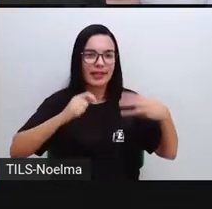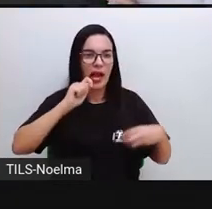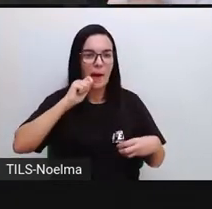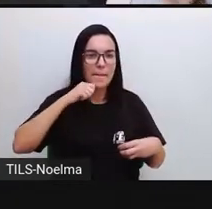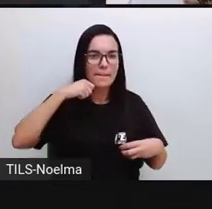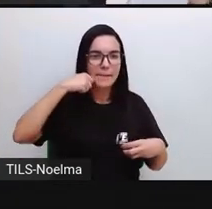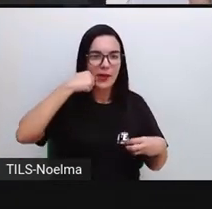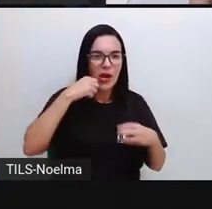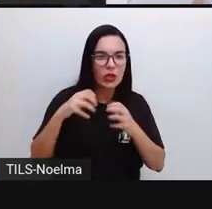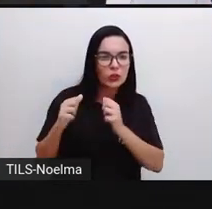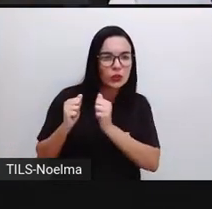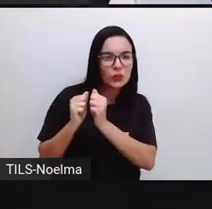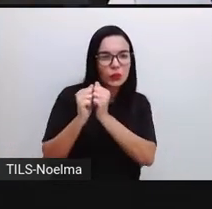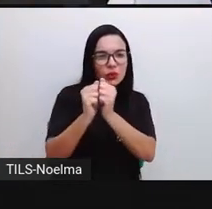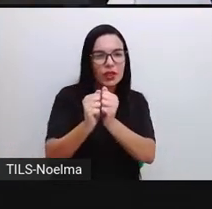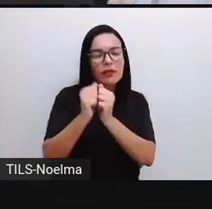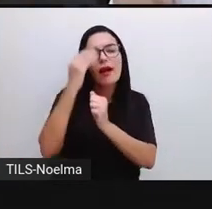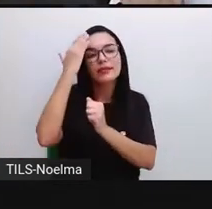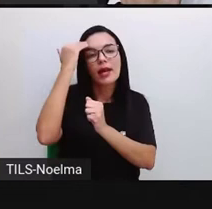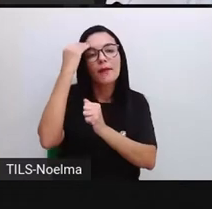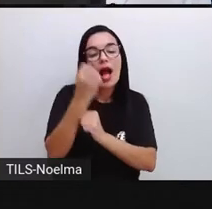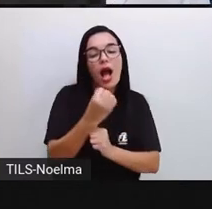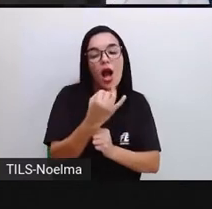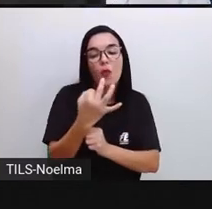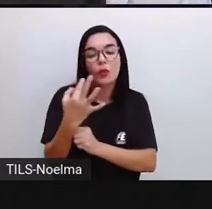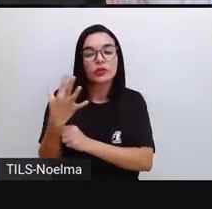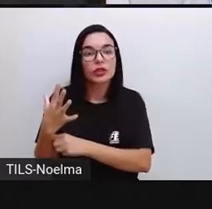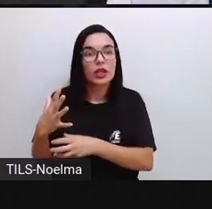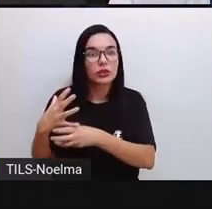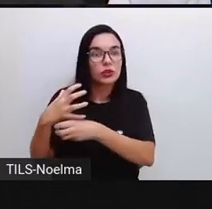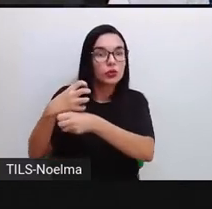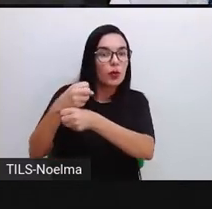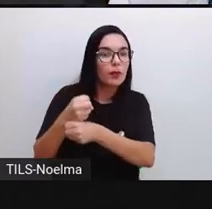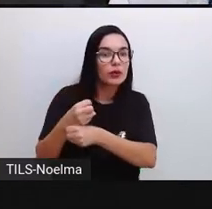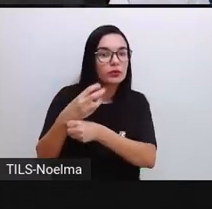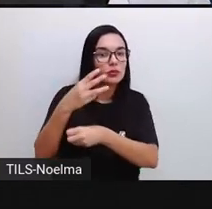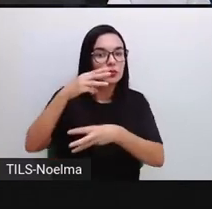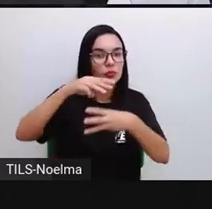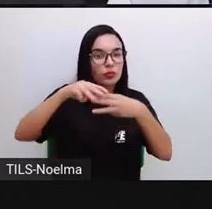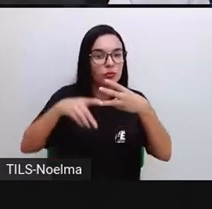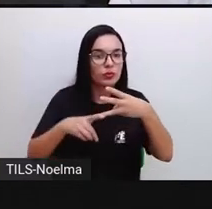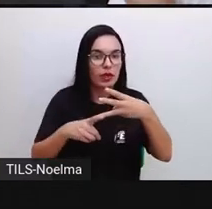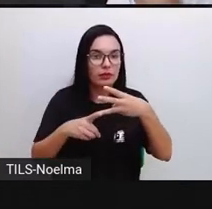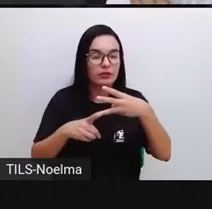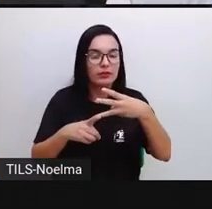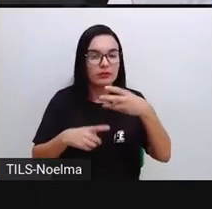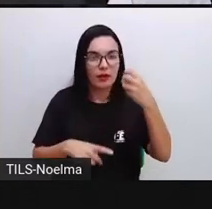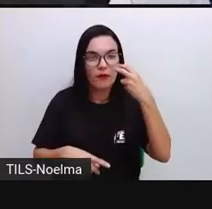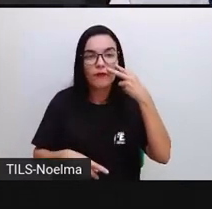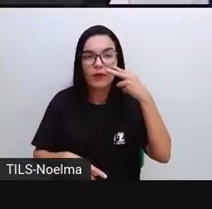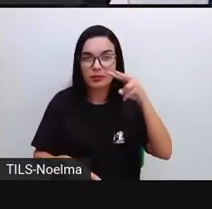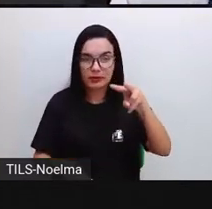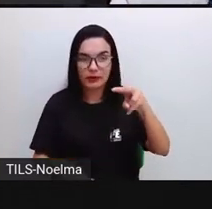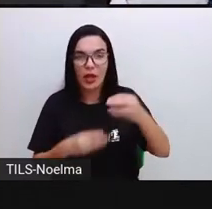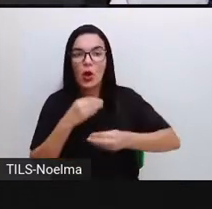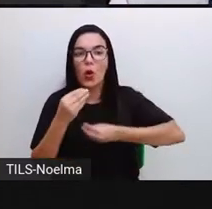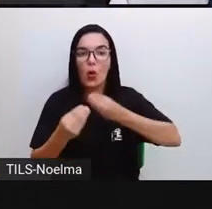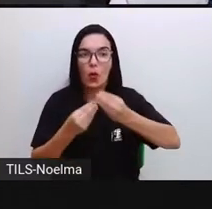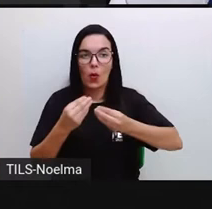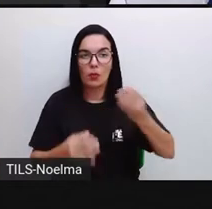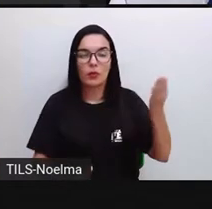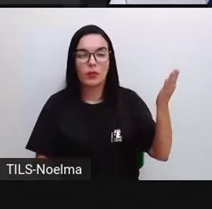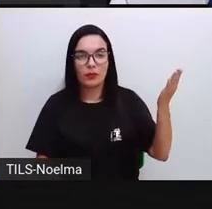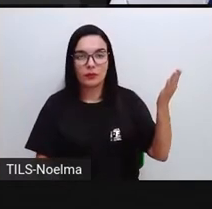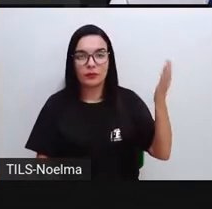Aí a gente junta tudo e aí a gente descobre quantos pães tem ali, tá bom? Então, vamos ver como é que vai ficar.